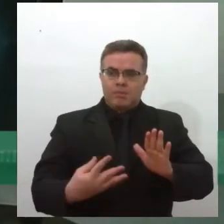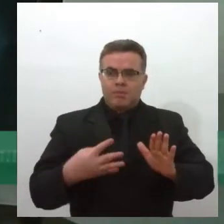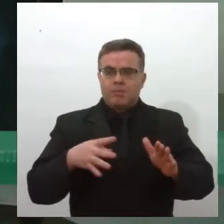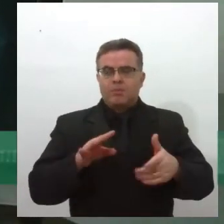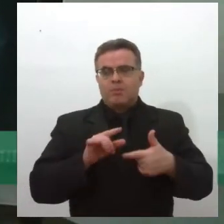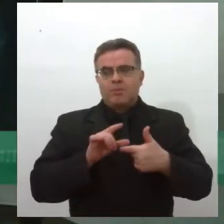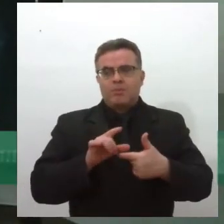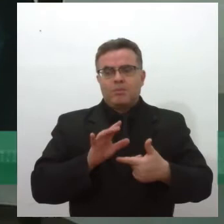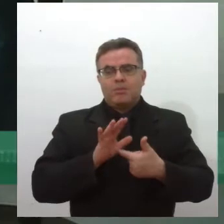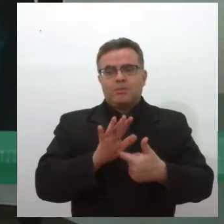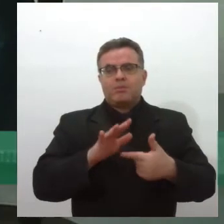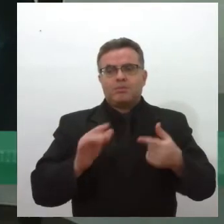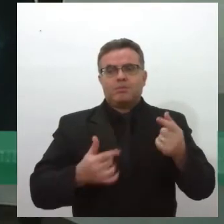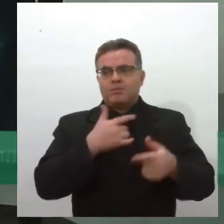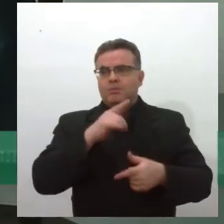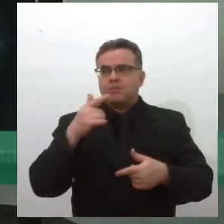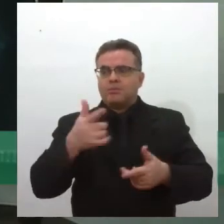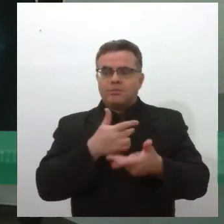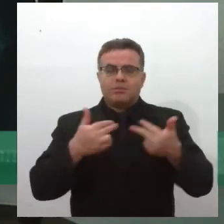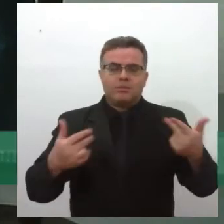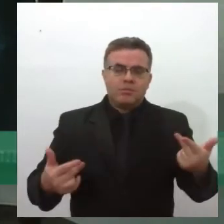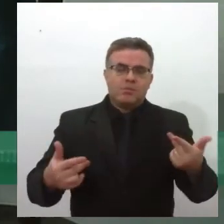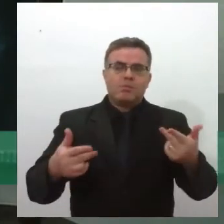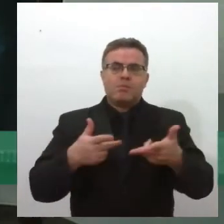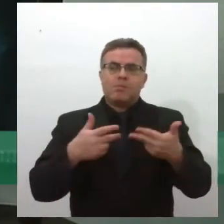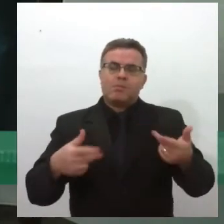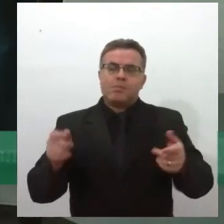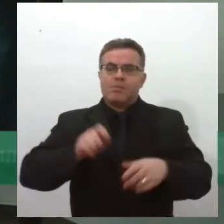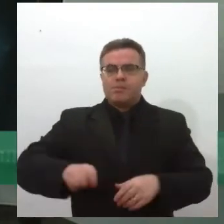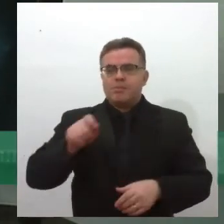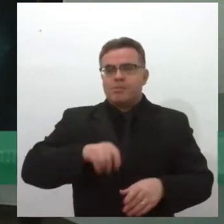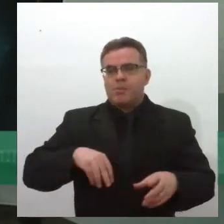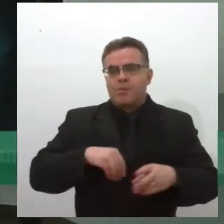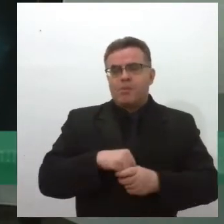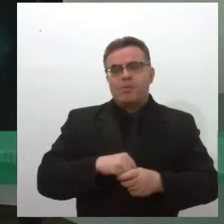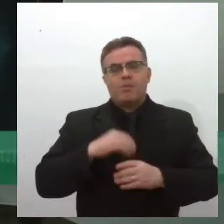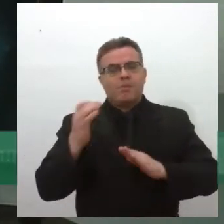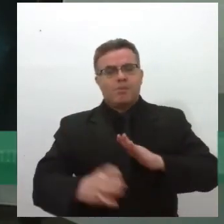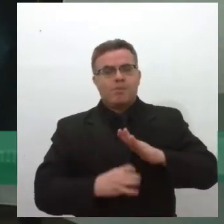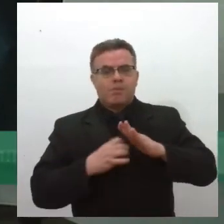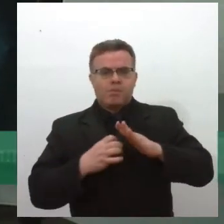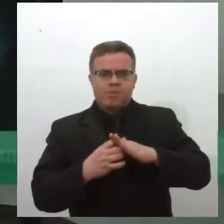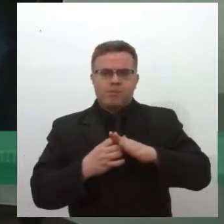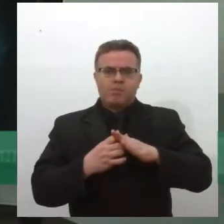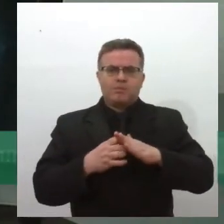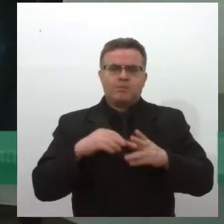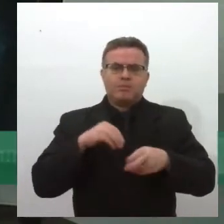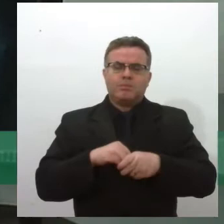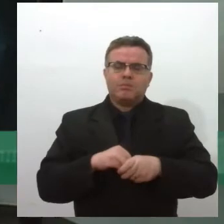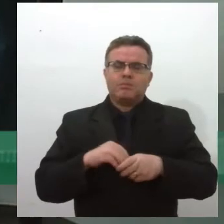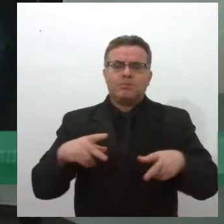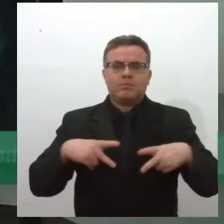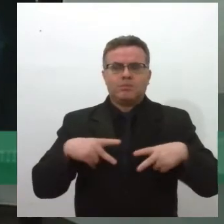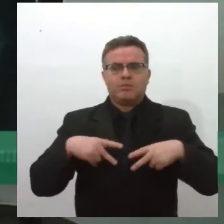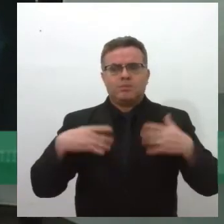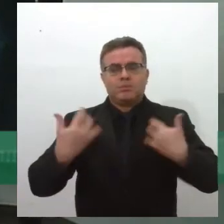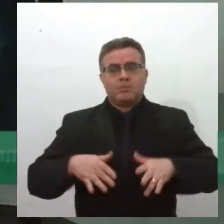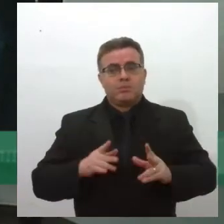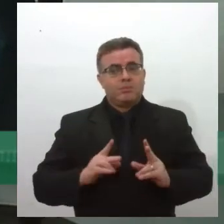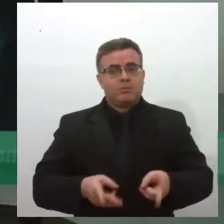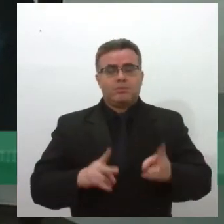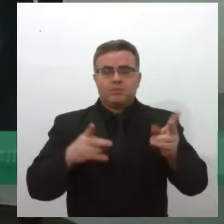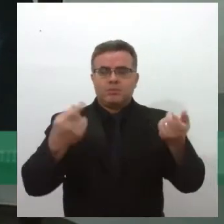convênios com outros órgãos públicos, entidades, associações de empresas e iniciativa privada sempre que necessário